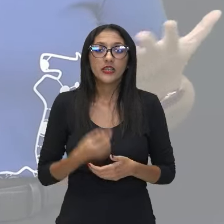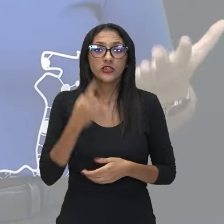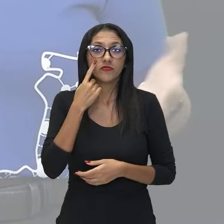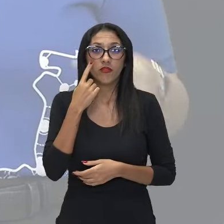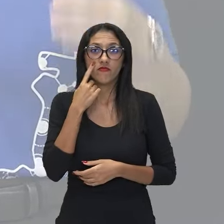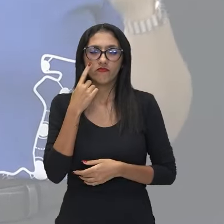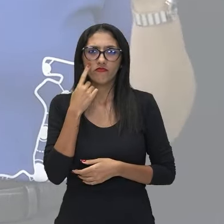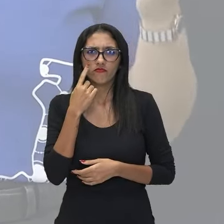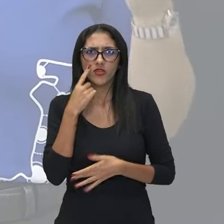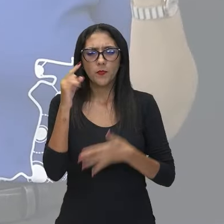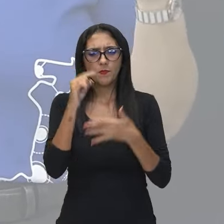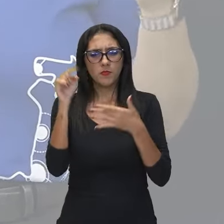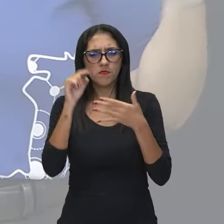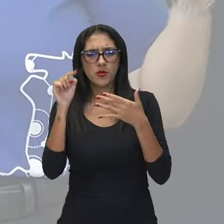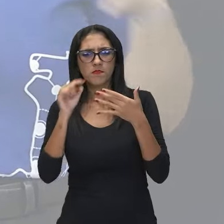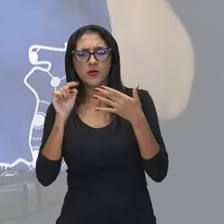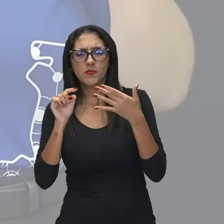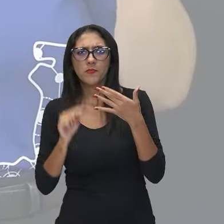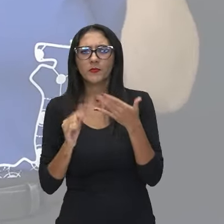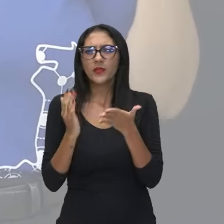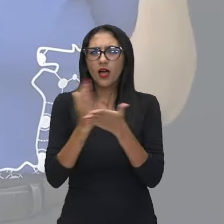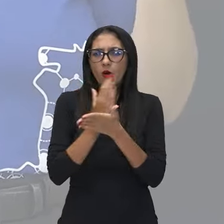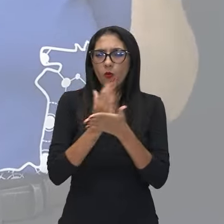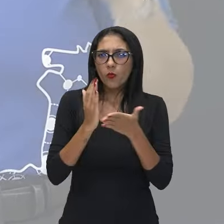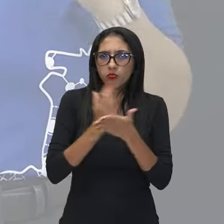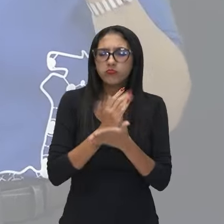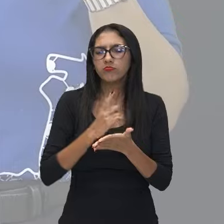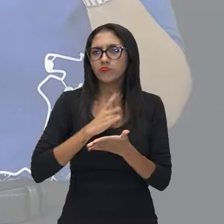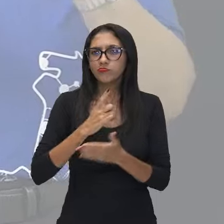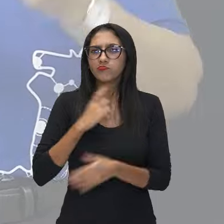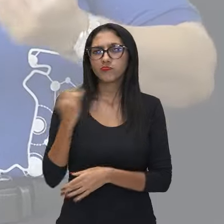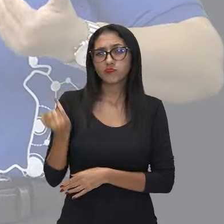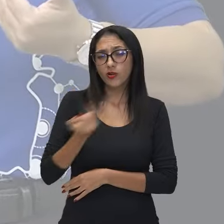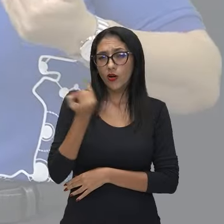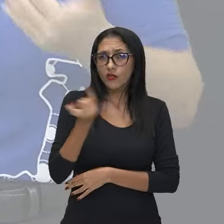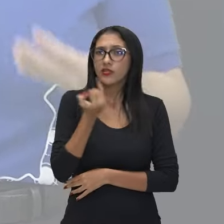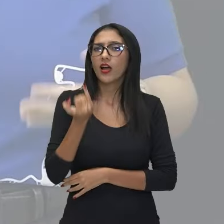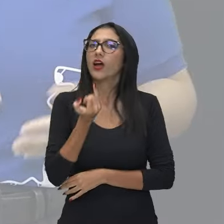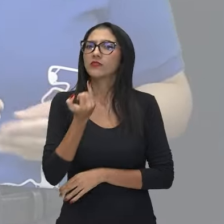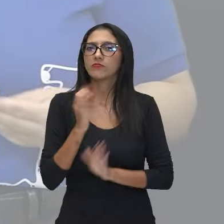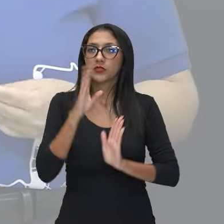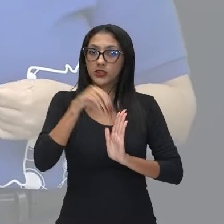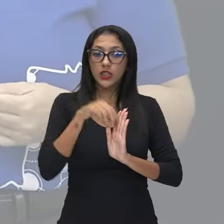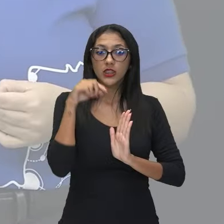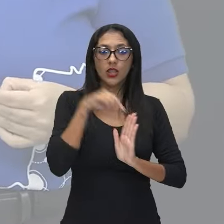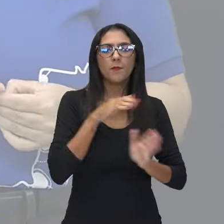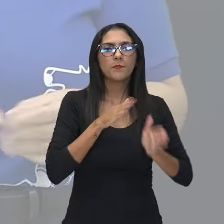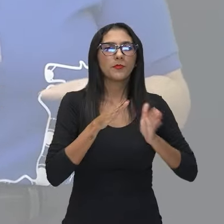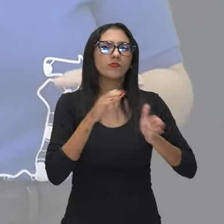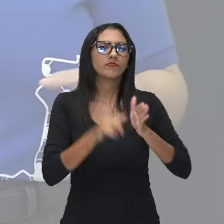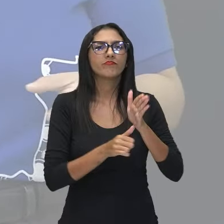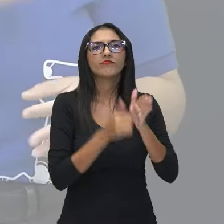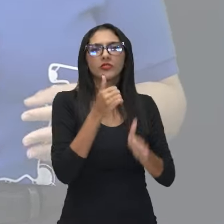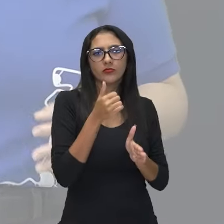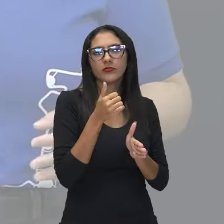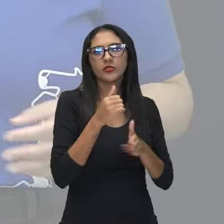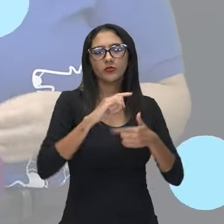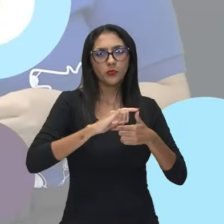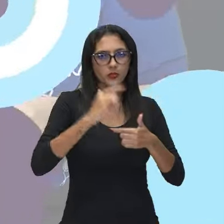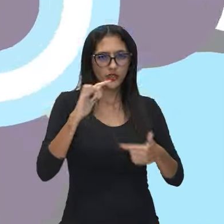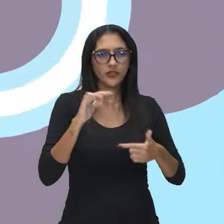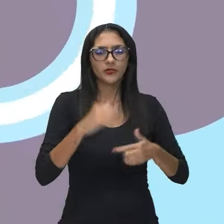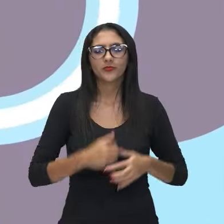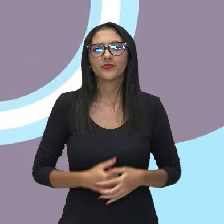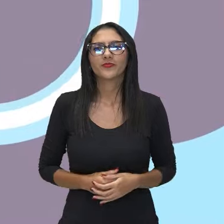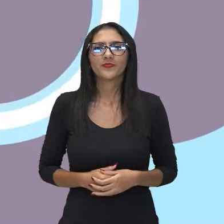obras, tá bom? Algumas que são consideradas aí mais importantes dentro dessa primeira fase do modernismo, tá bom? Então, lá